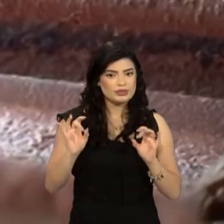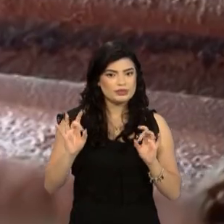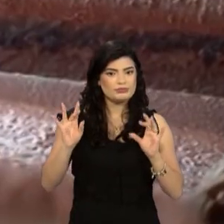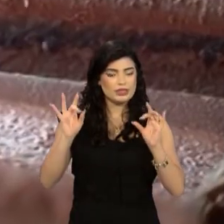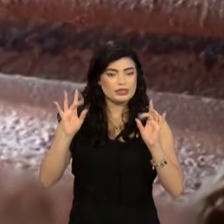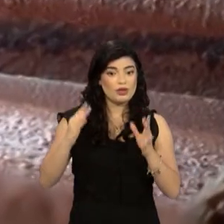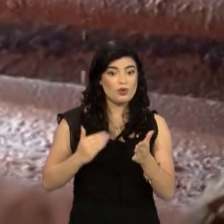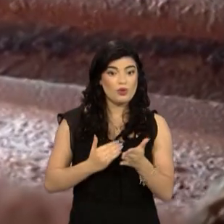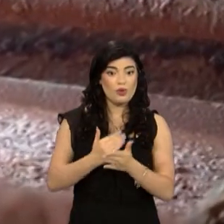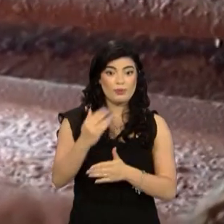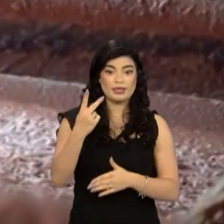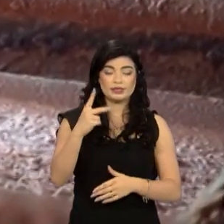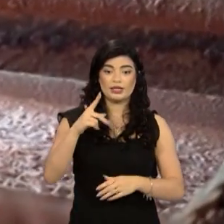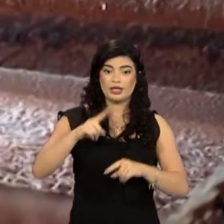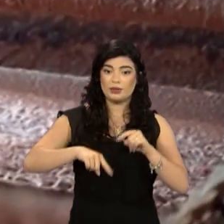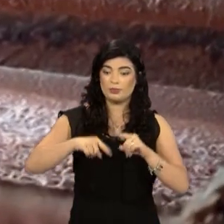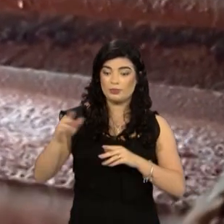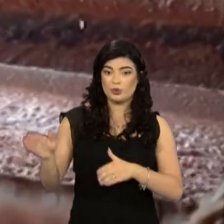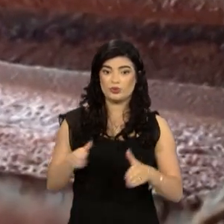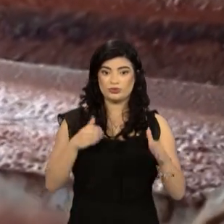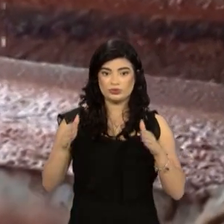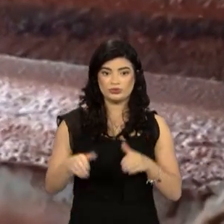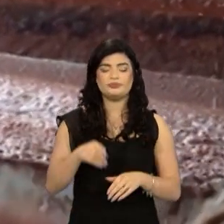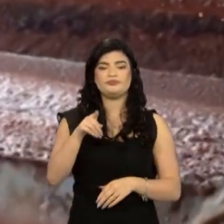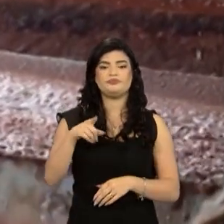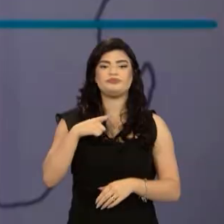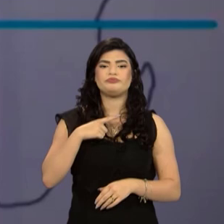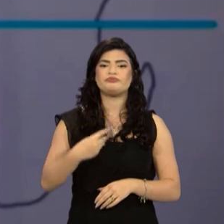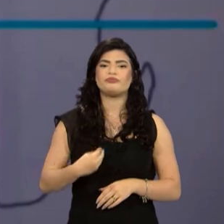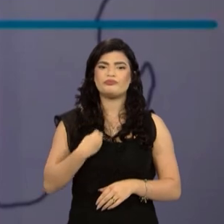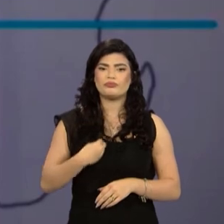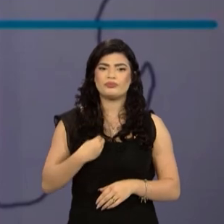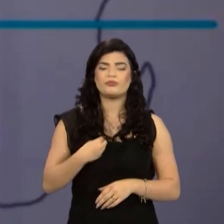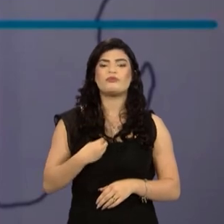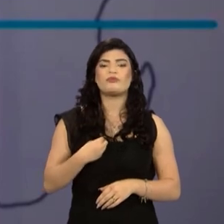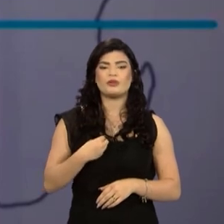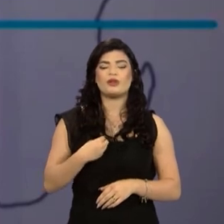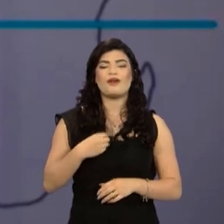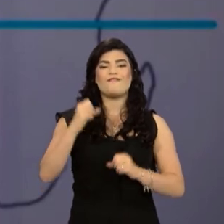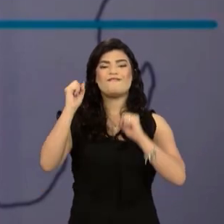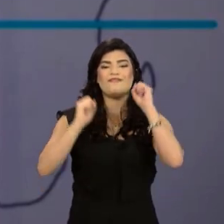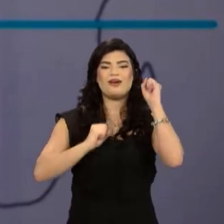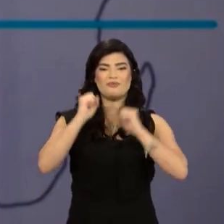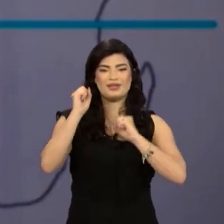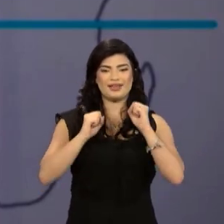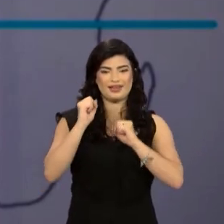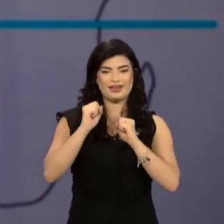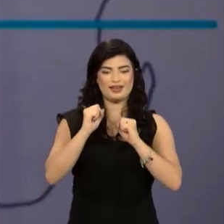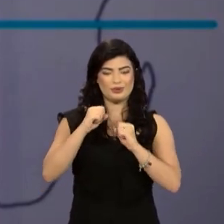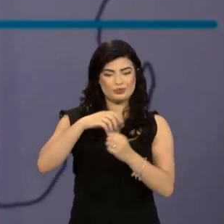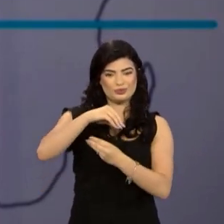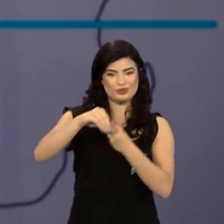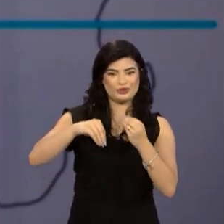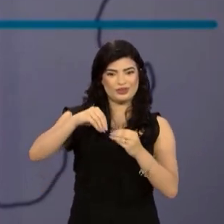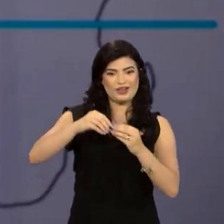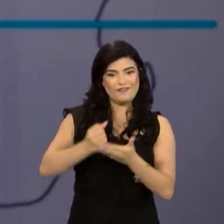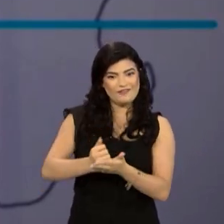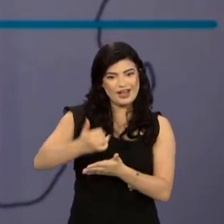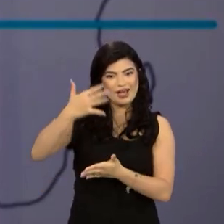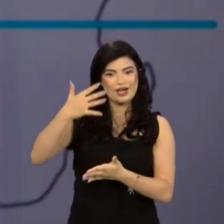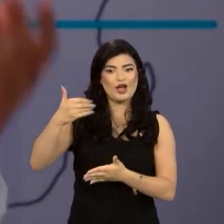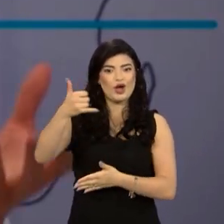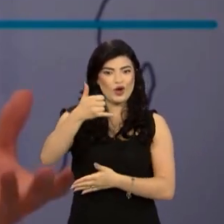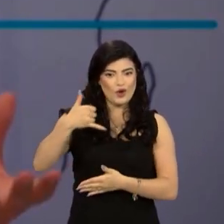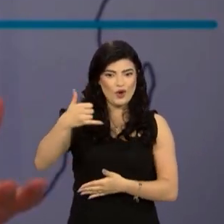começa na linha de produção. Então, eles são enviados, a gente chama, fábrica de farinha e óleos. Então, temos